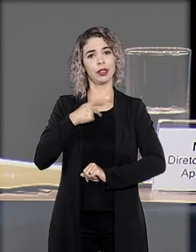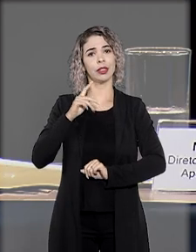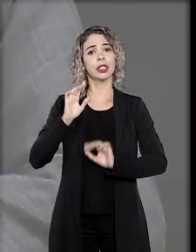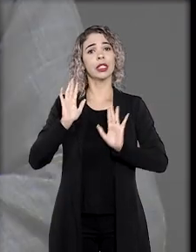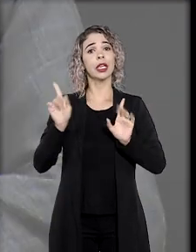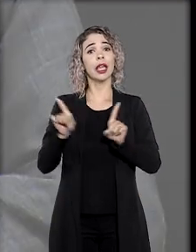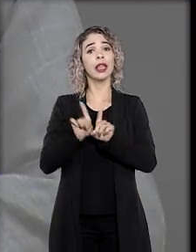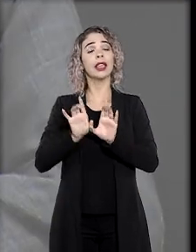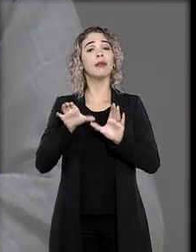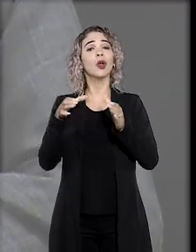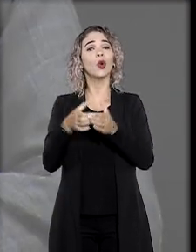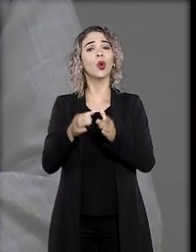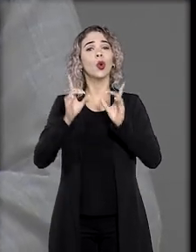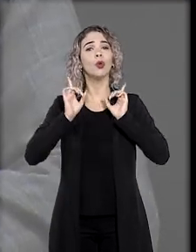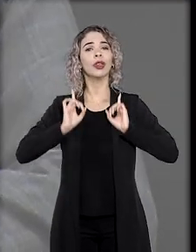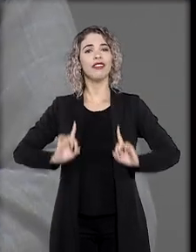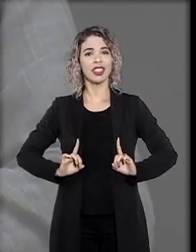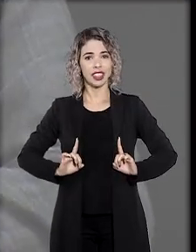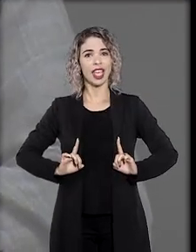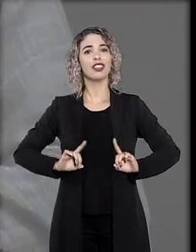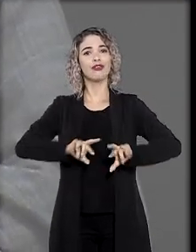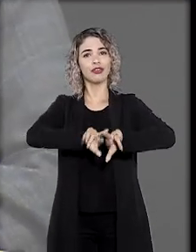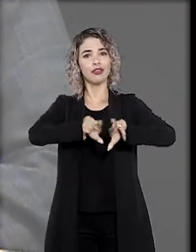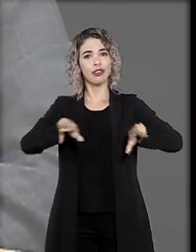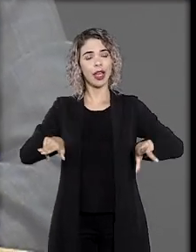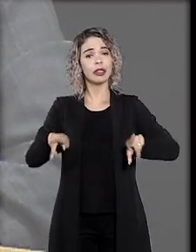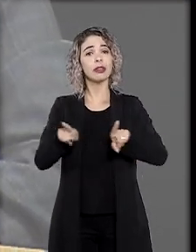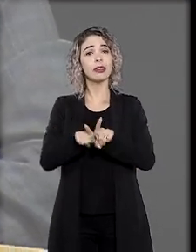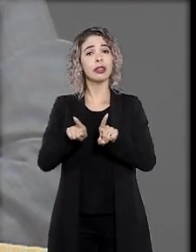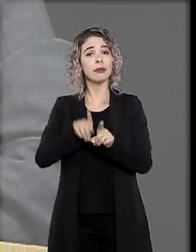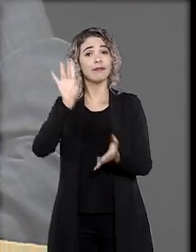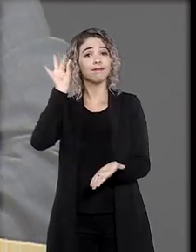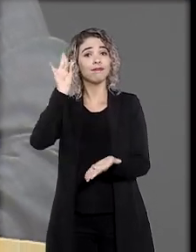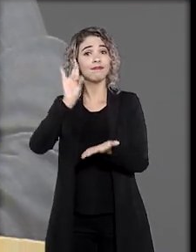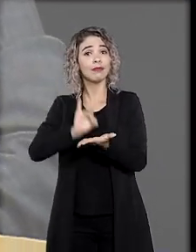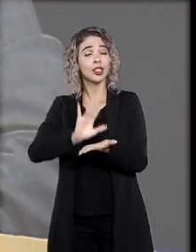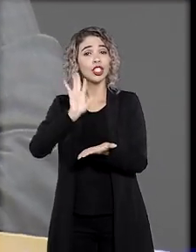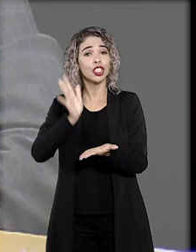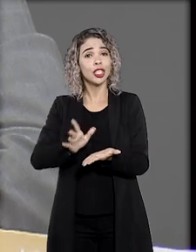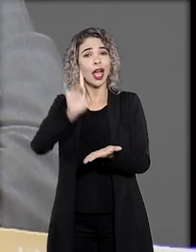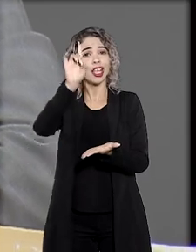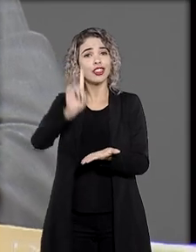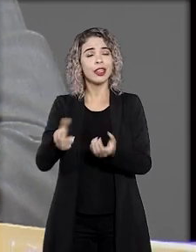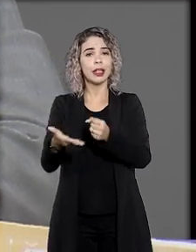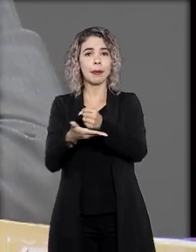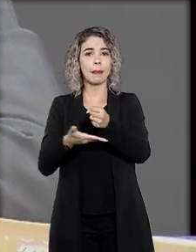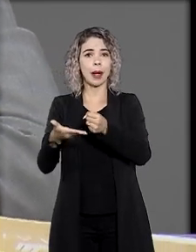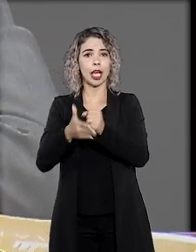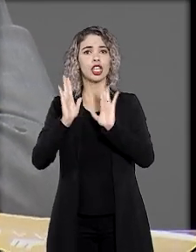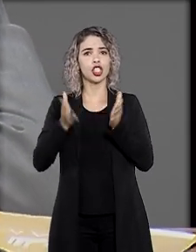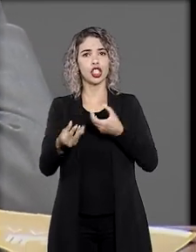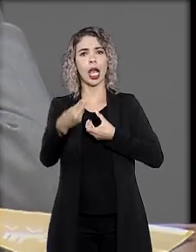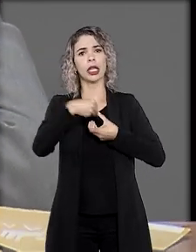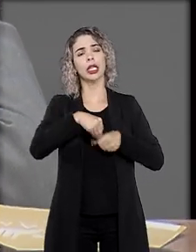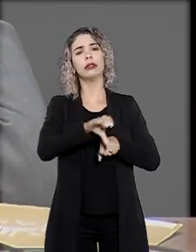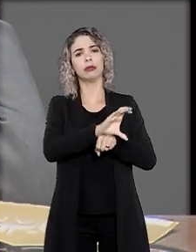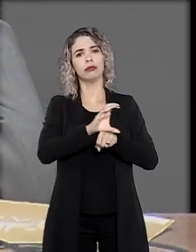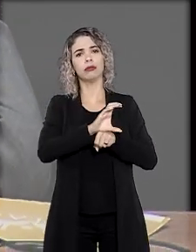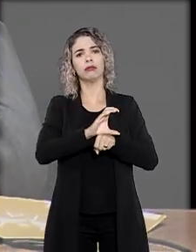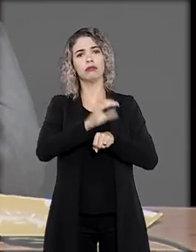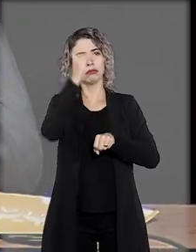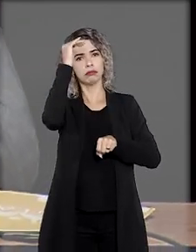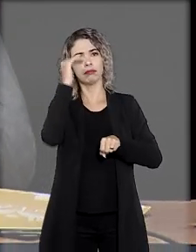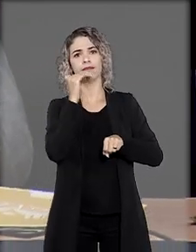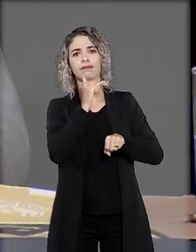indisponíveis e da coletividade de pessoas com deficiência, além da concretização de direitos fundamentais consagrados na